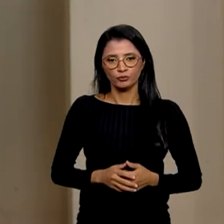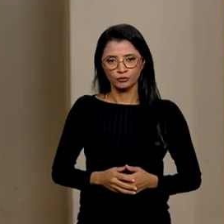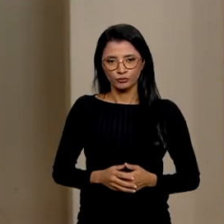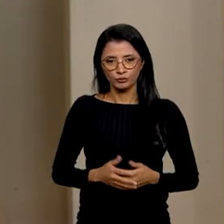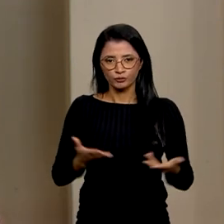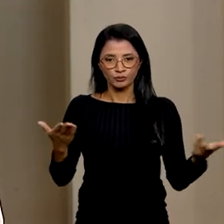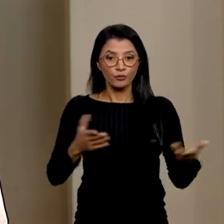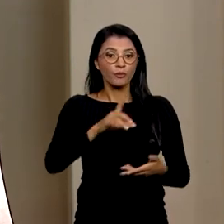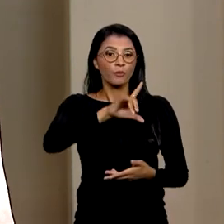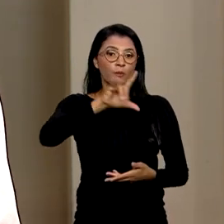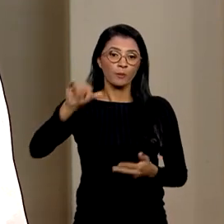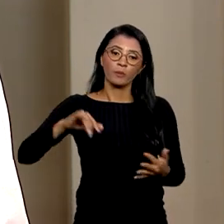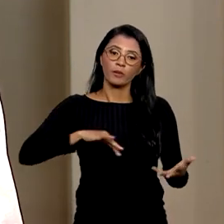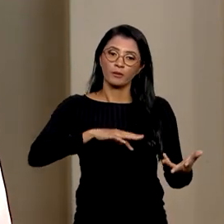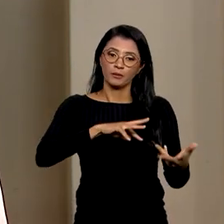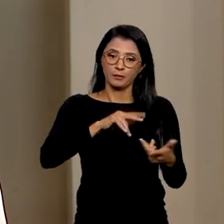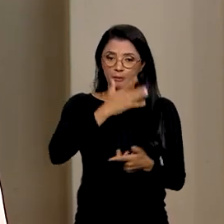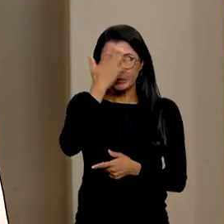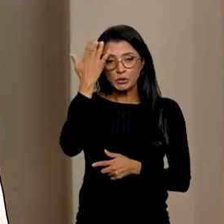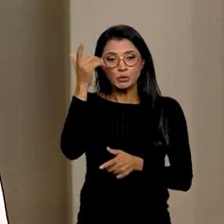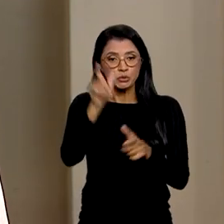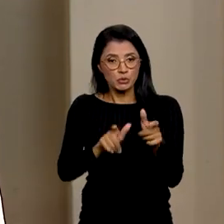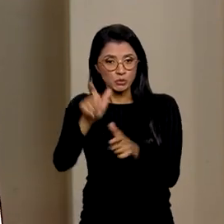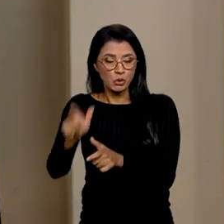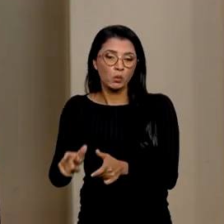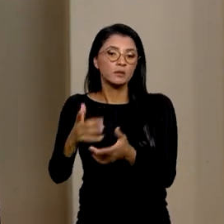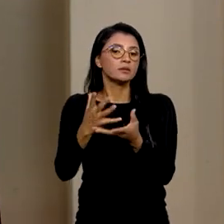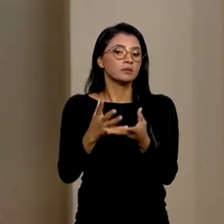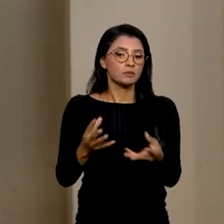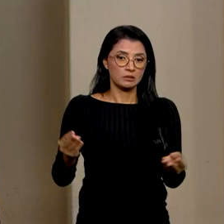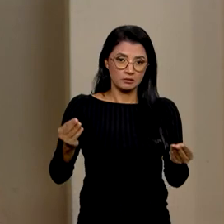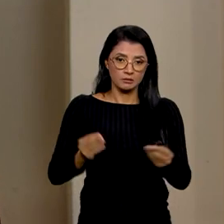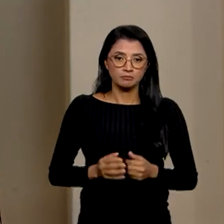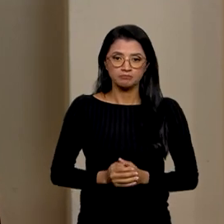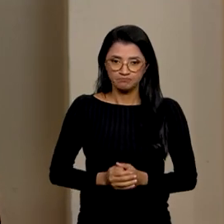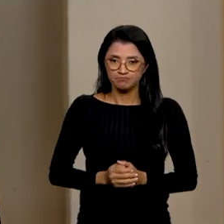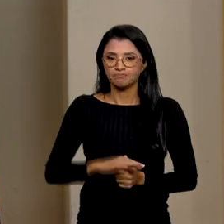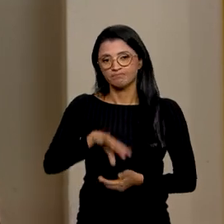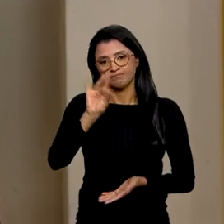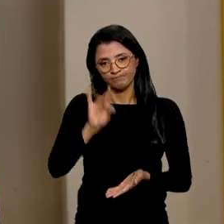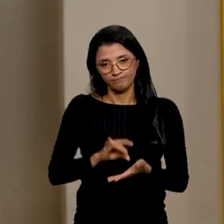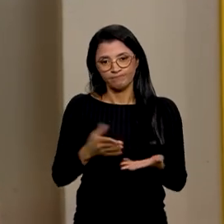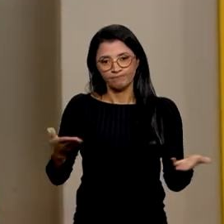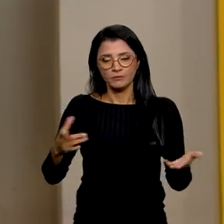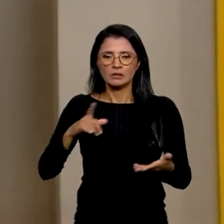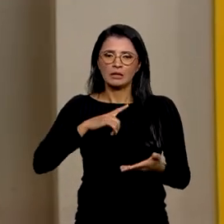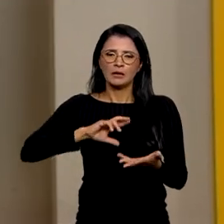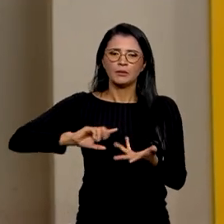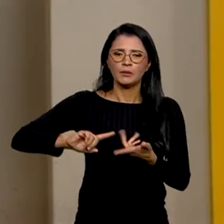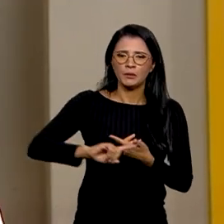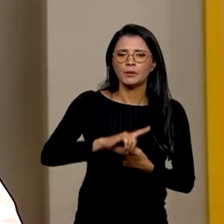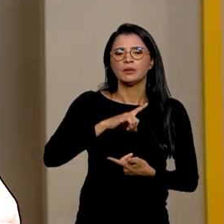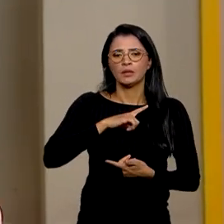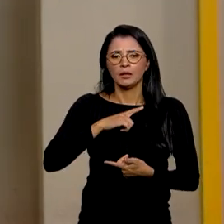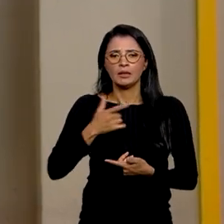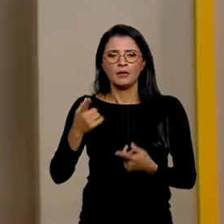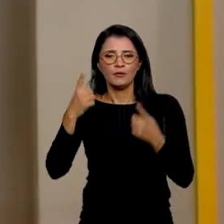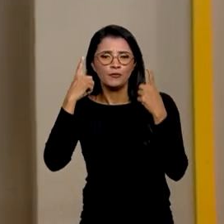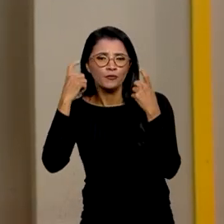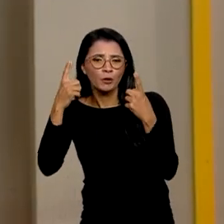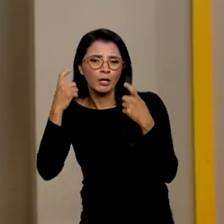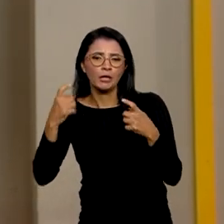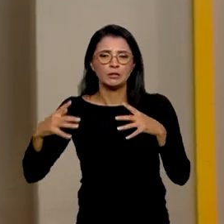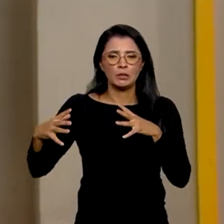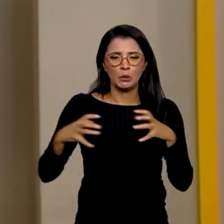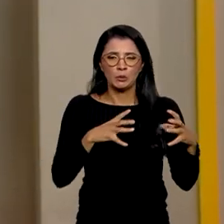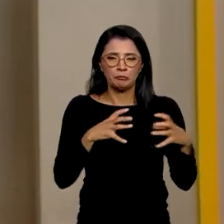Hoje é o Dia Internacional das Pessoas Desaparecidas, uma realidade que envolve diferentes fatores, como violência,